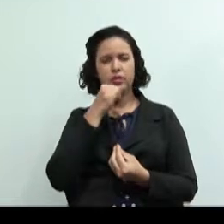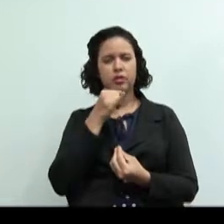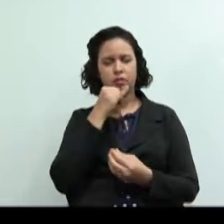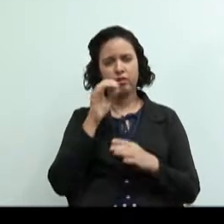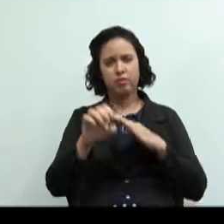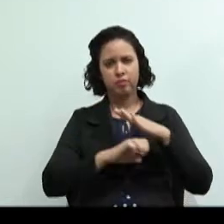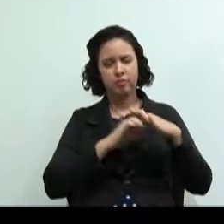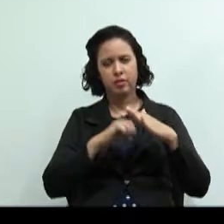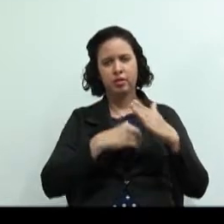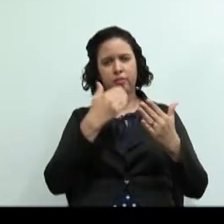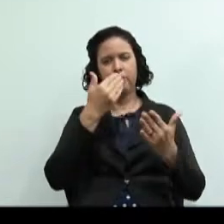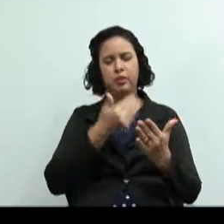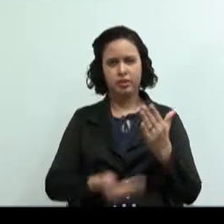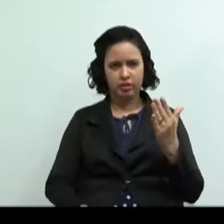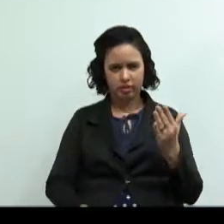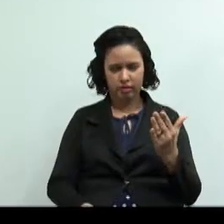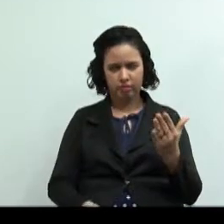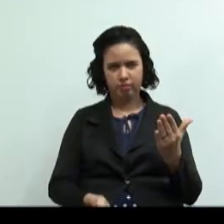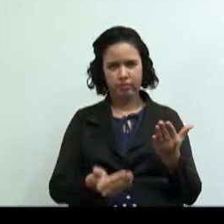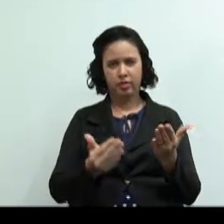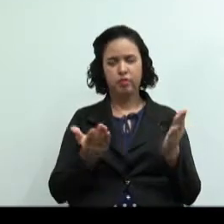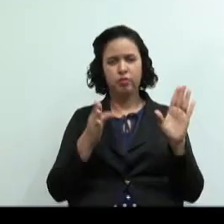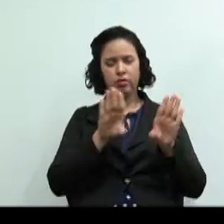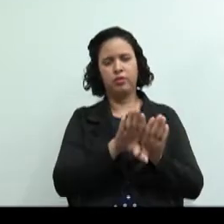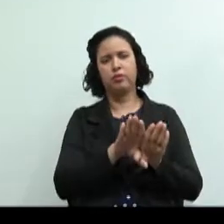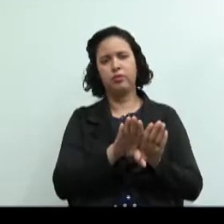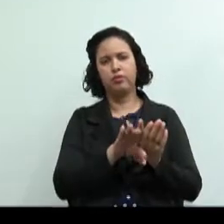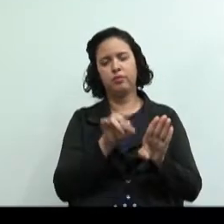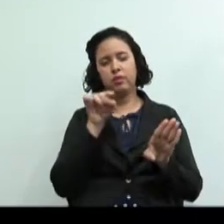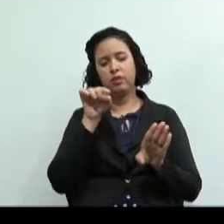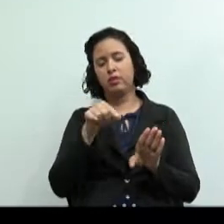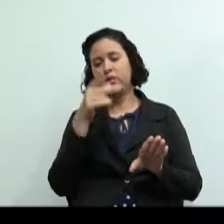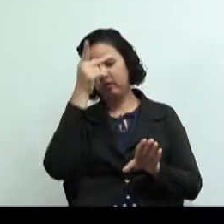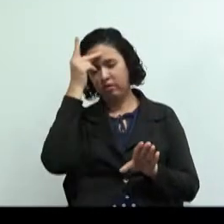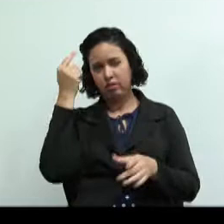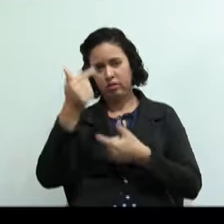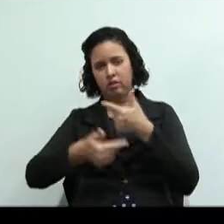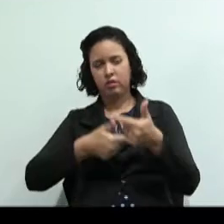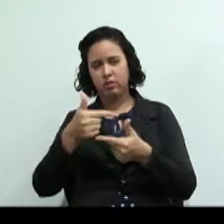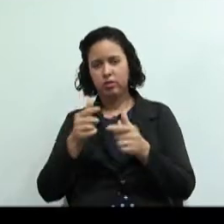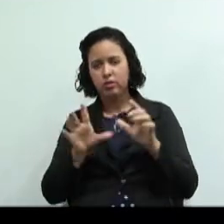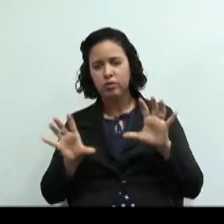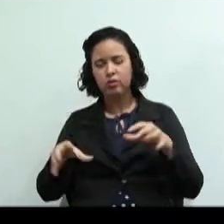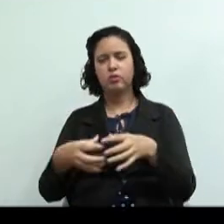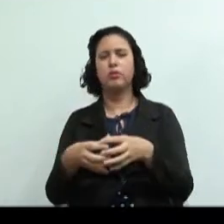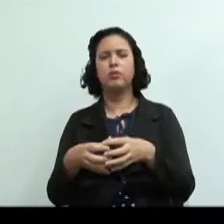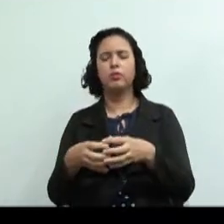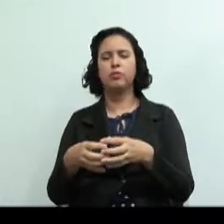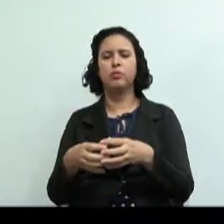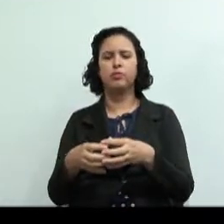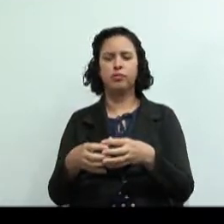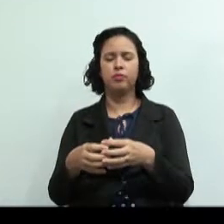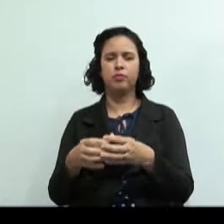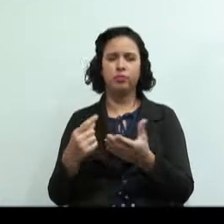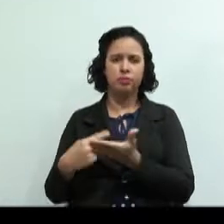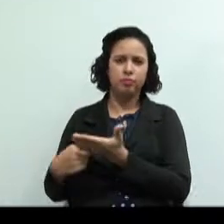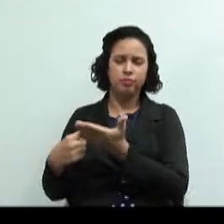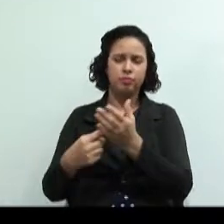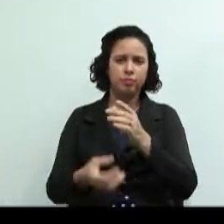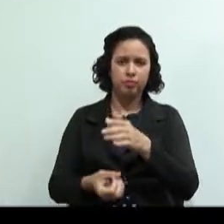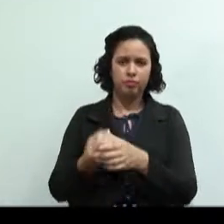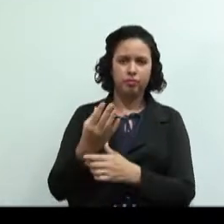que leva a demissão em massa, os empregados se juntam e criam uma cooperativa para manter seu emprego. Isso acontece